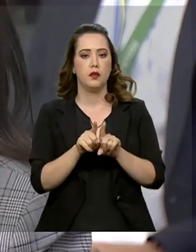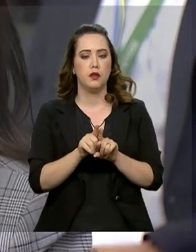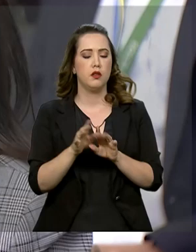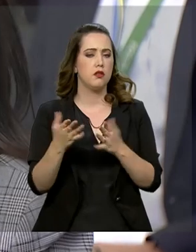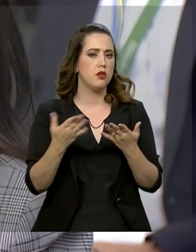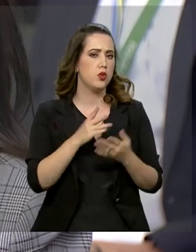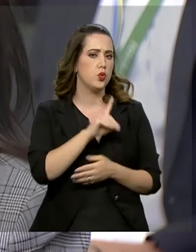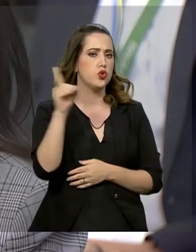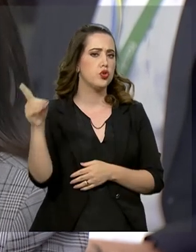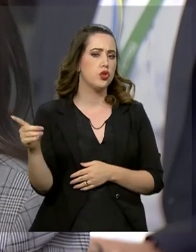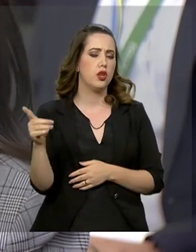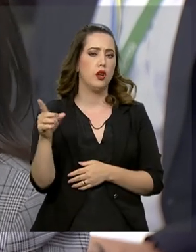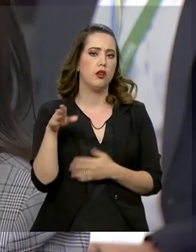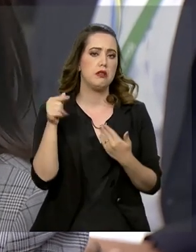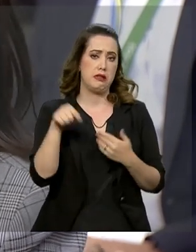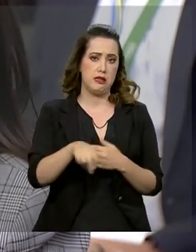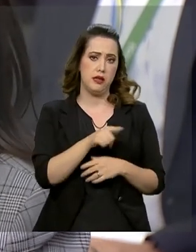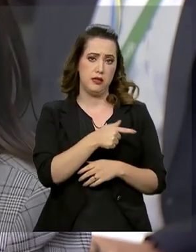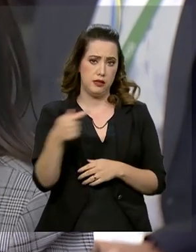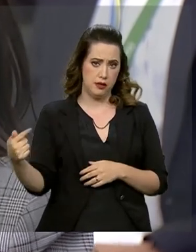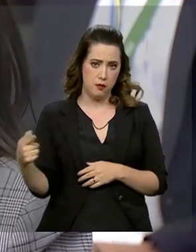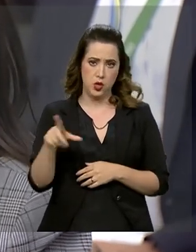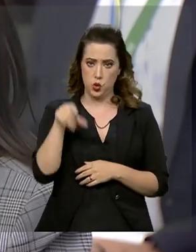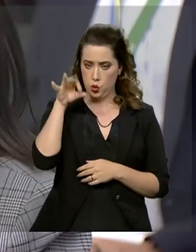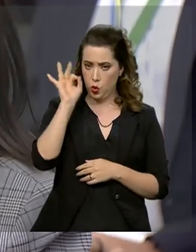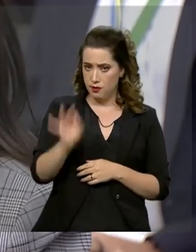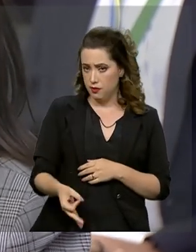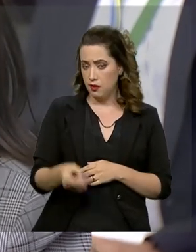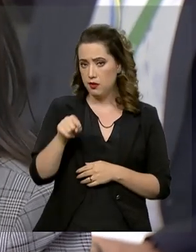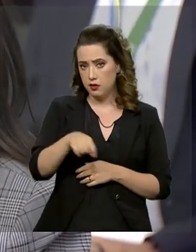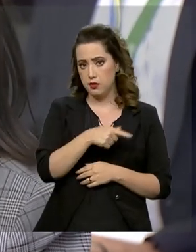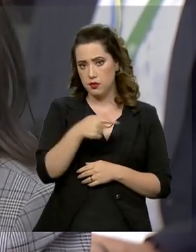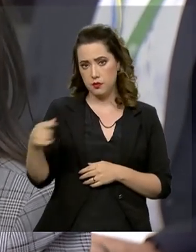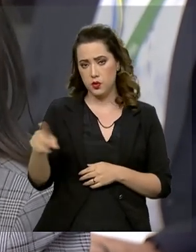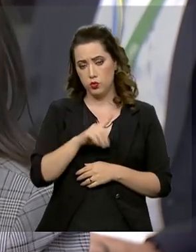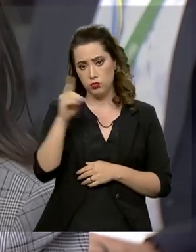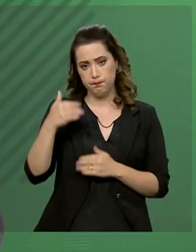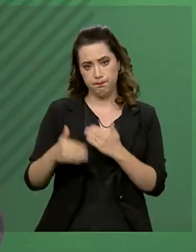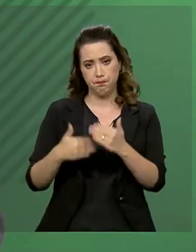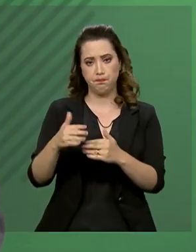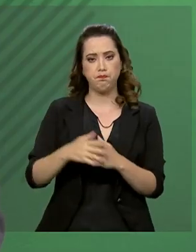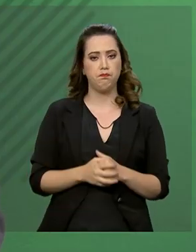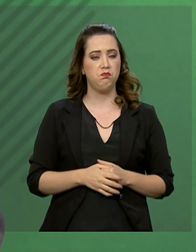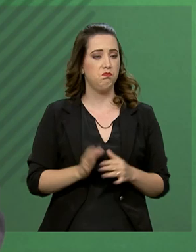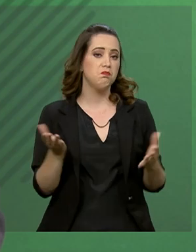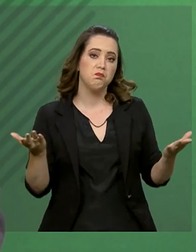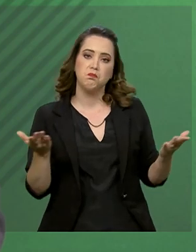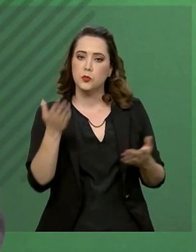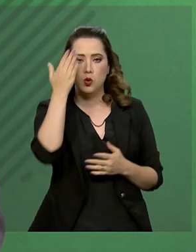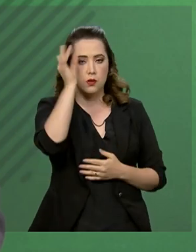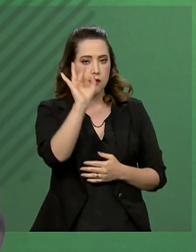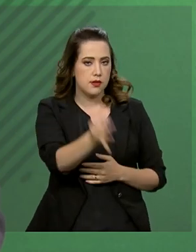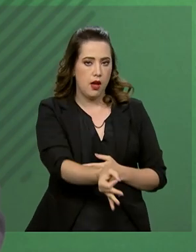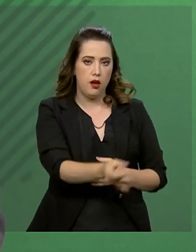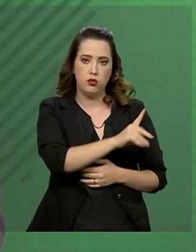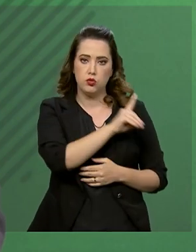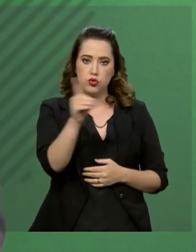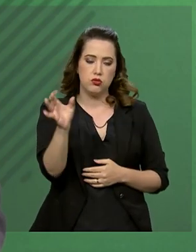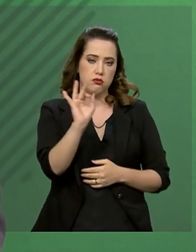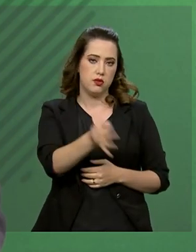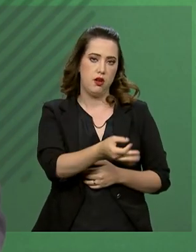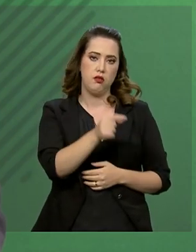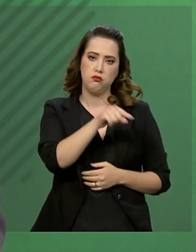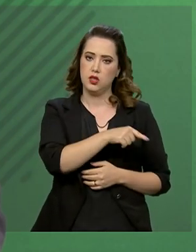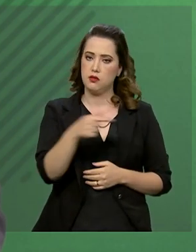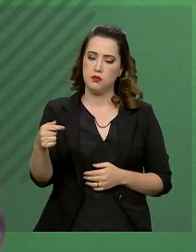previsão se isso deve ser feito nesta semana, se a decisão deve sair nos próximos dias? Não tenho como te confirmar se a decisão será